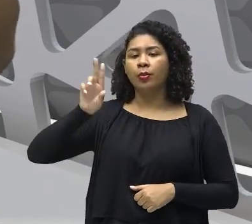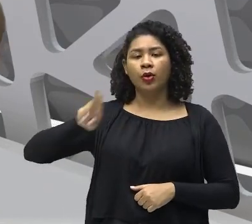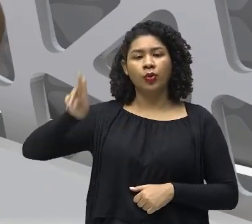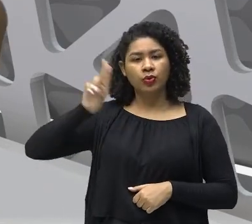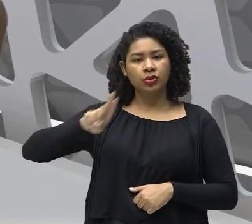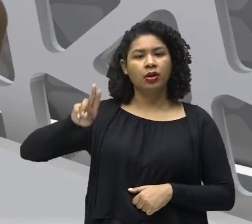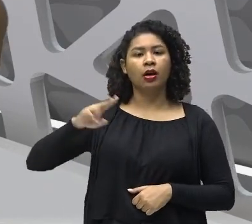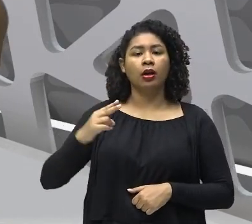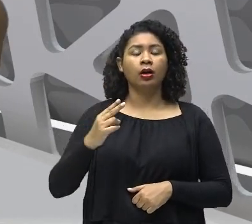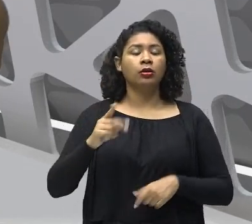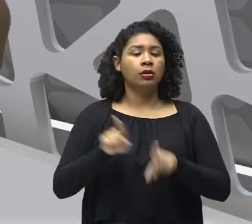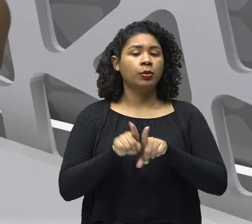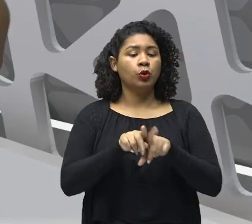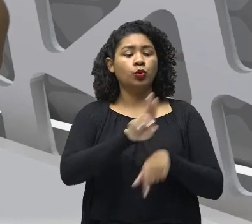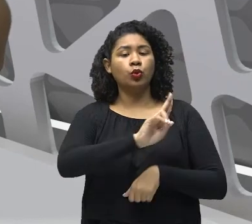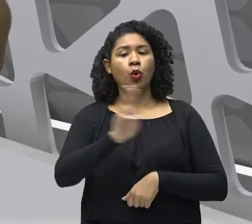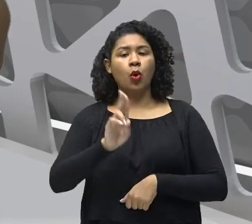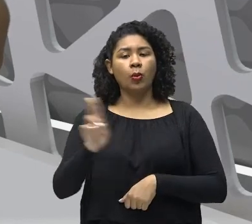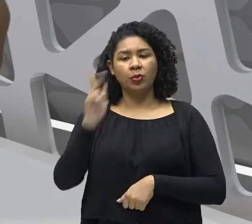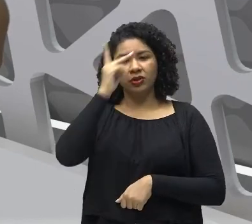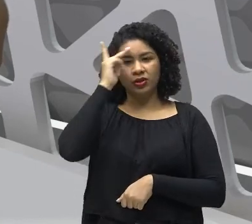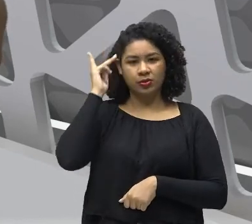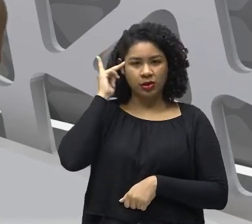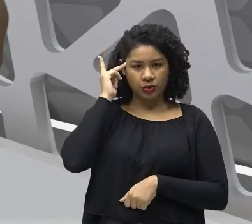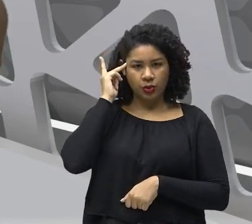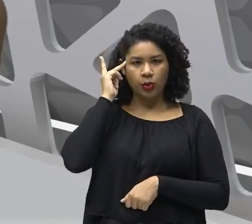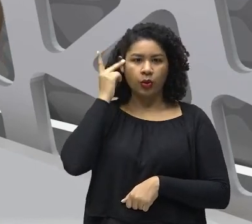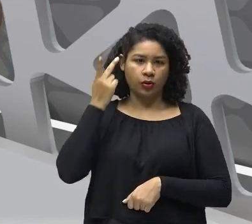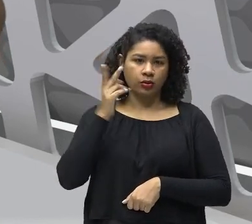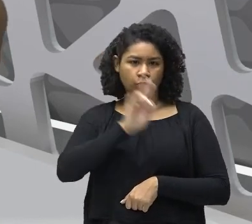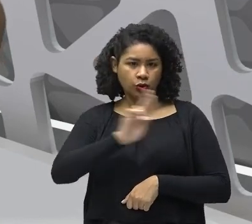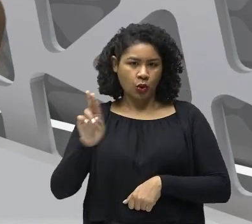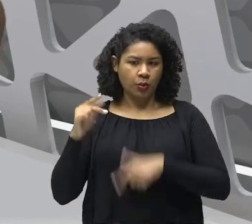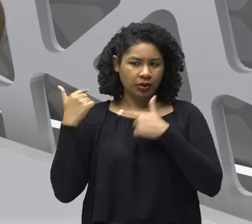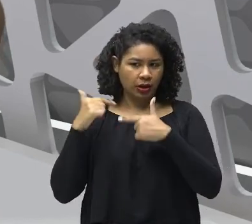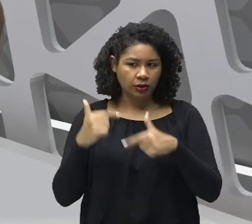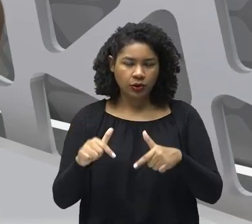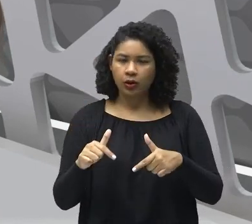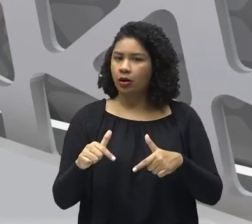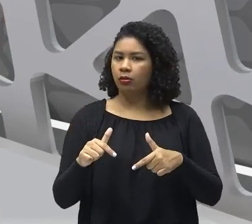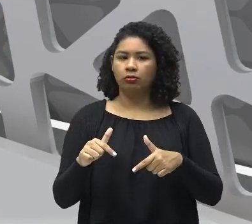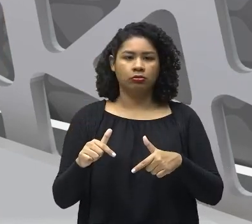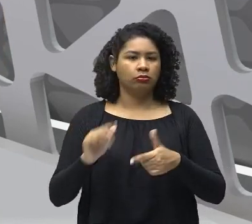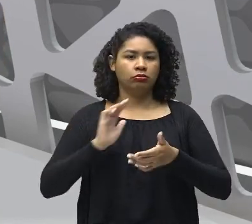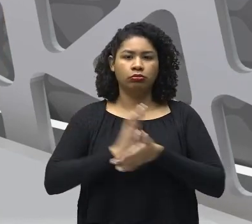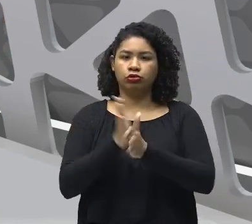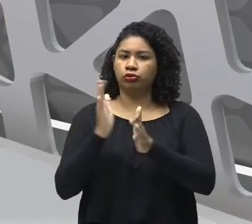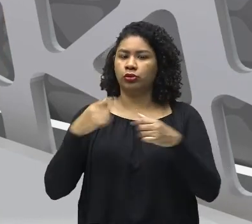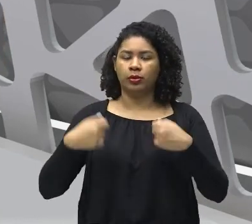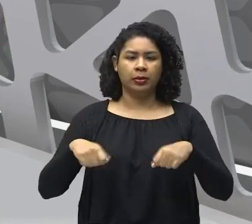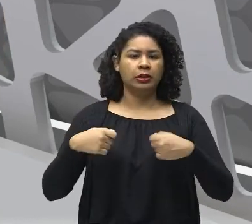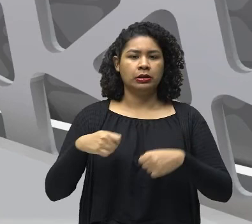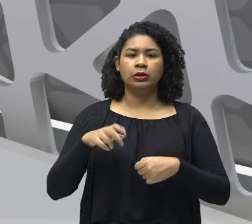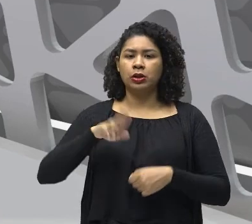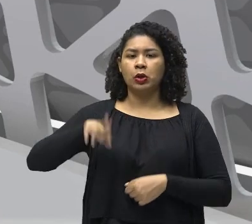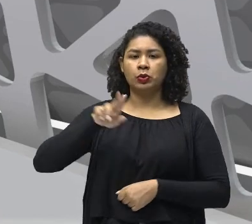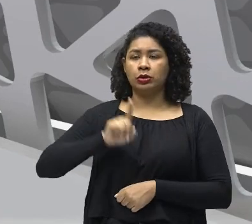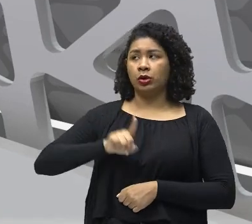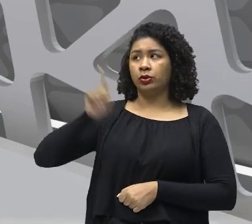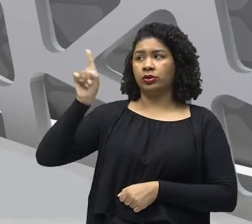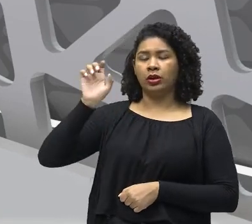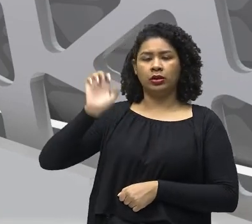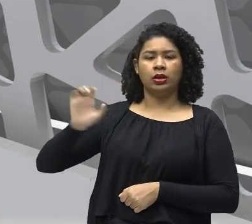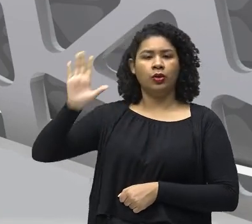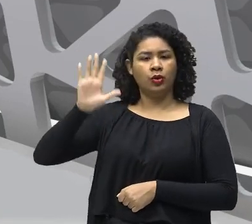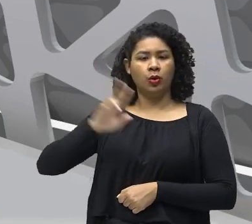primeiros Habitantes Daqui da terra Tinham Os seus nomes Tradicionais A sua língua tradicional Terão que ser Substituídos Principalmente Por